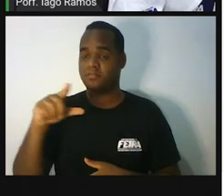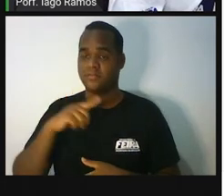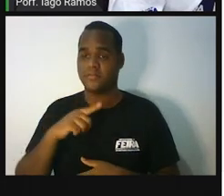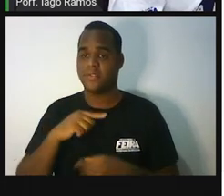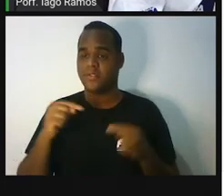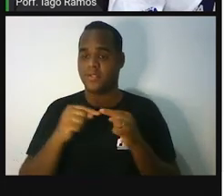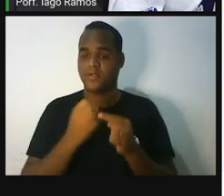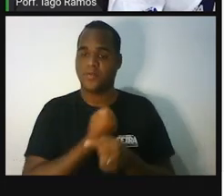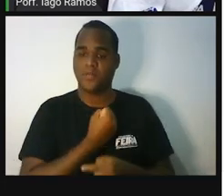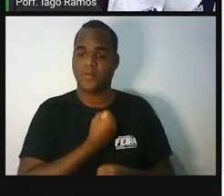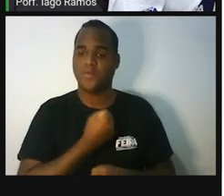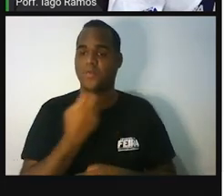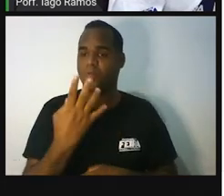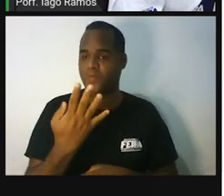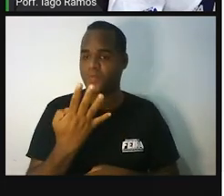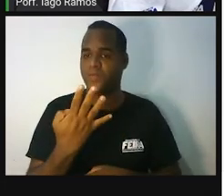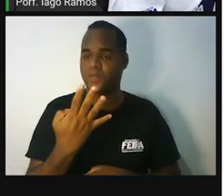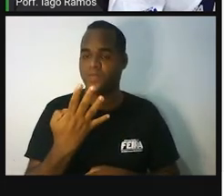Número 4.